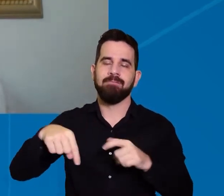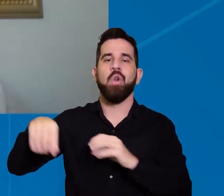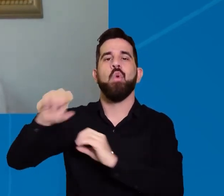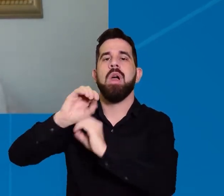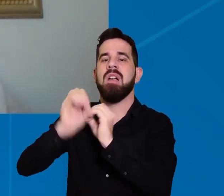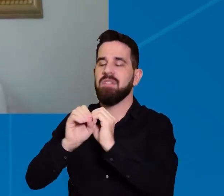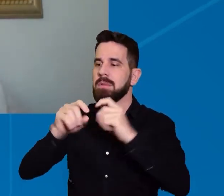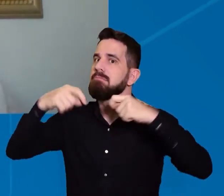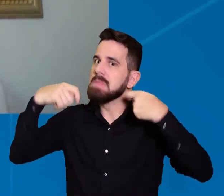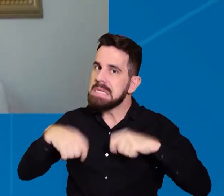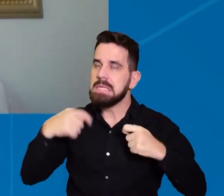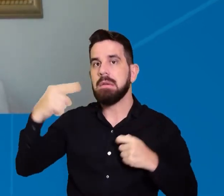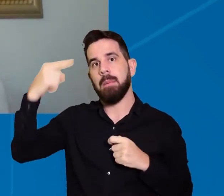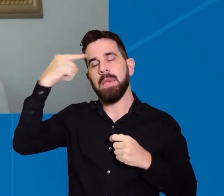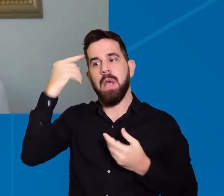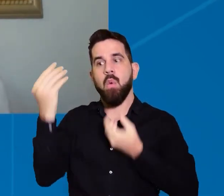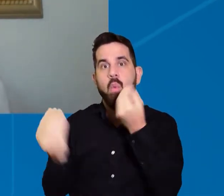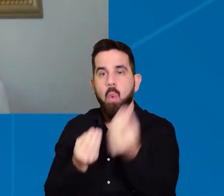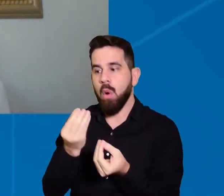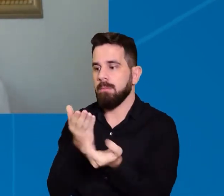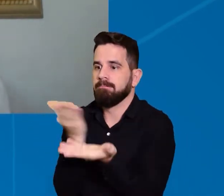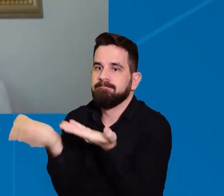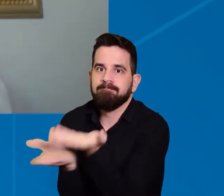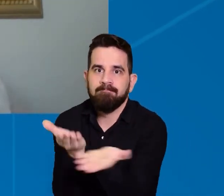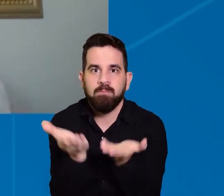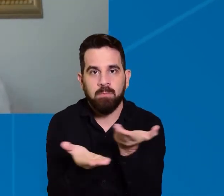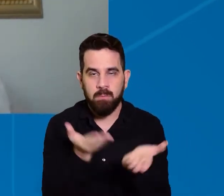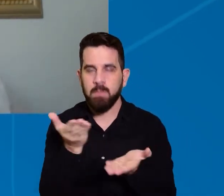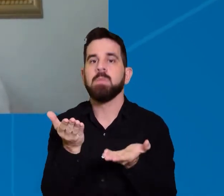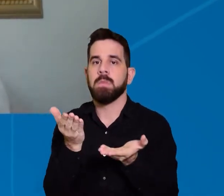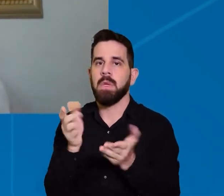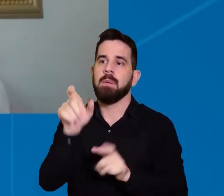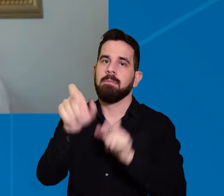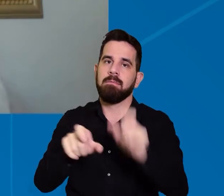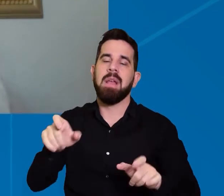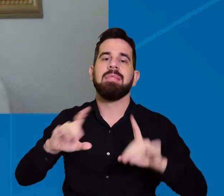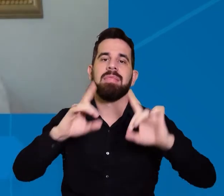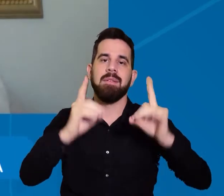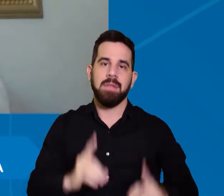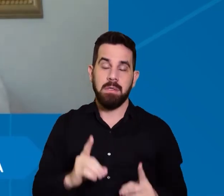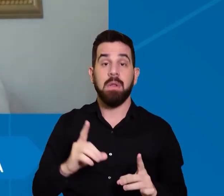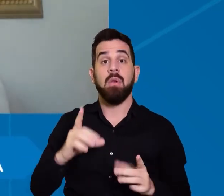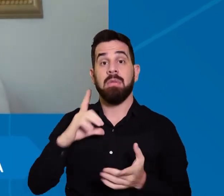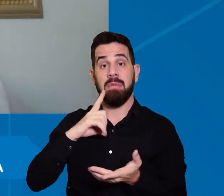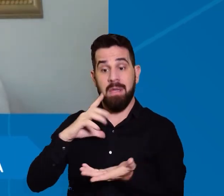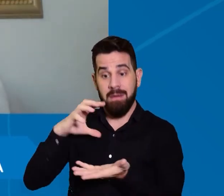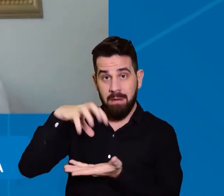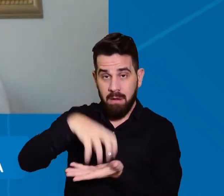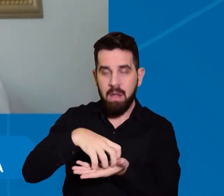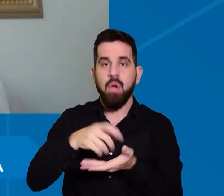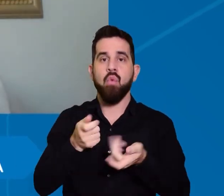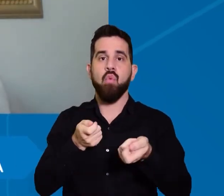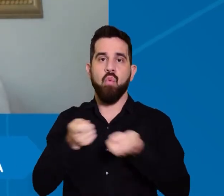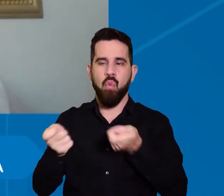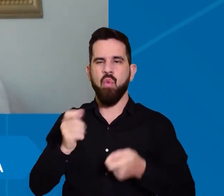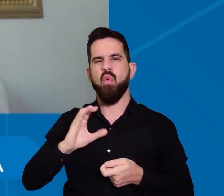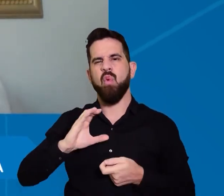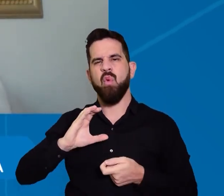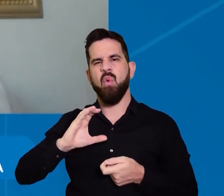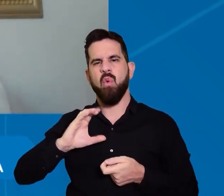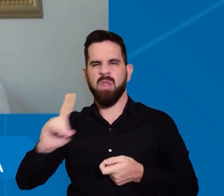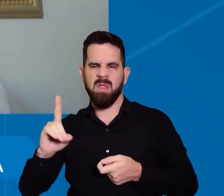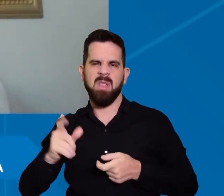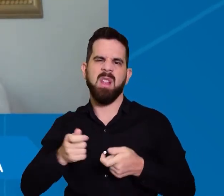uma coordenação e por uma equipe pedagógica. E essa equipe pedagógica, então,